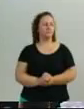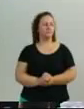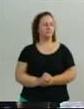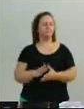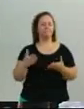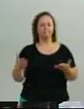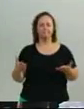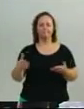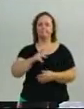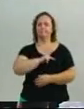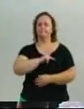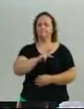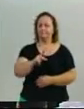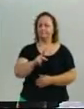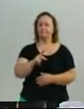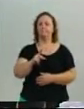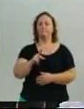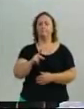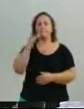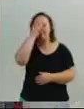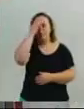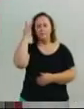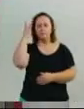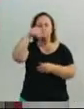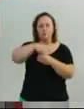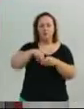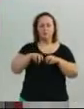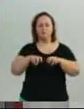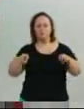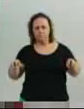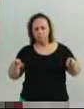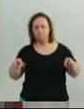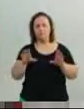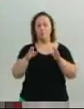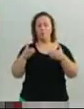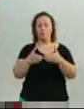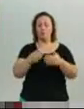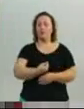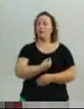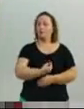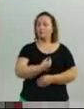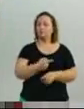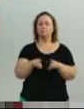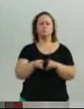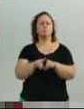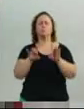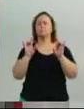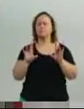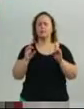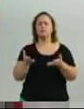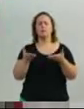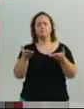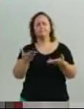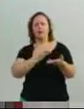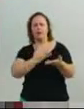Senhor presidente, demais membros da mesa, senhores vereadores, comunidade aqui presente, especialmente o meu amigo Pedro, comunidade que